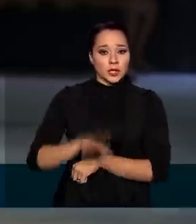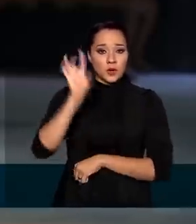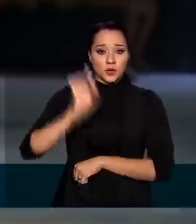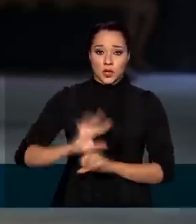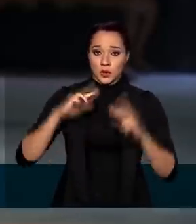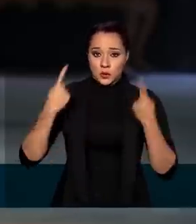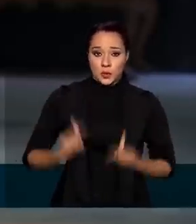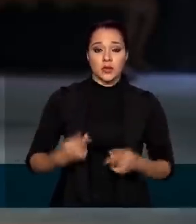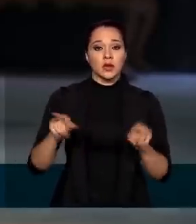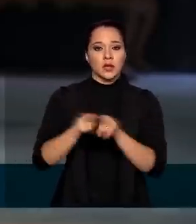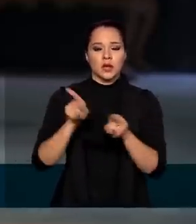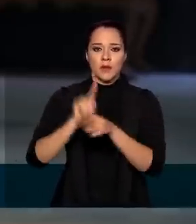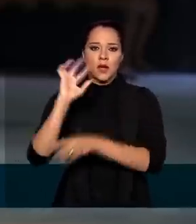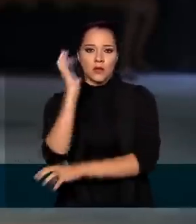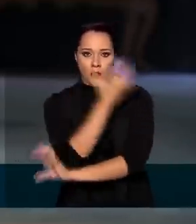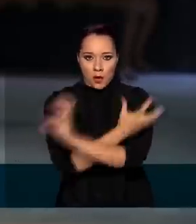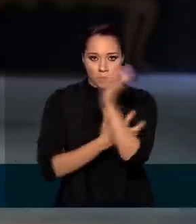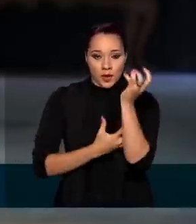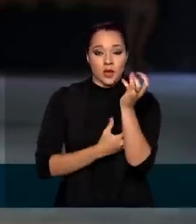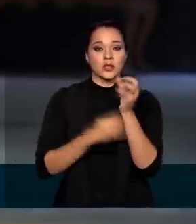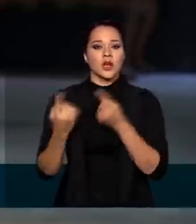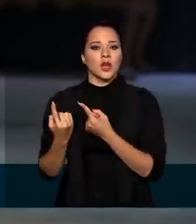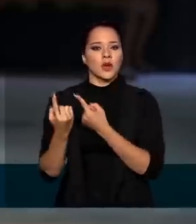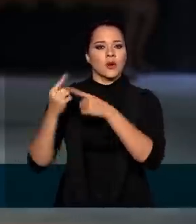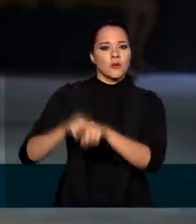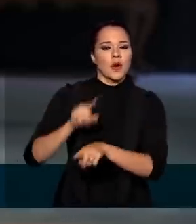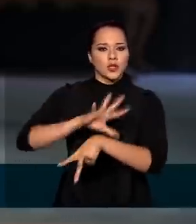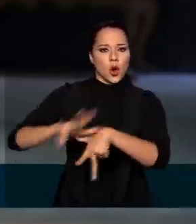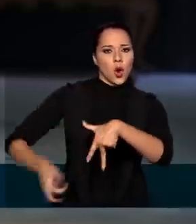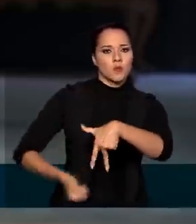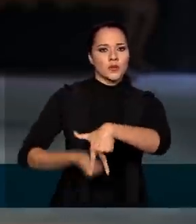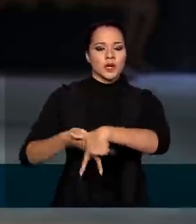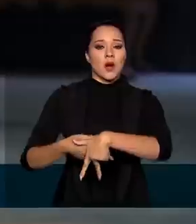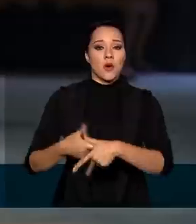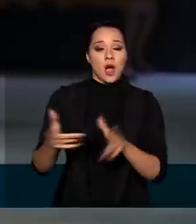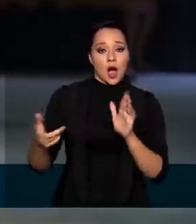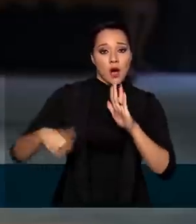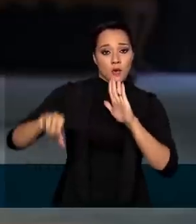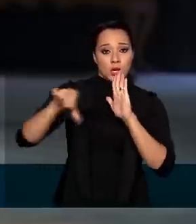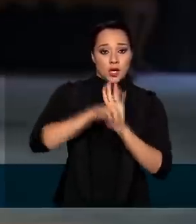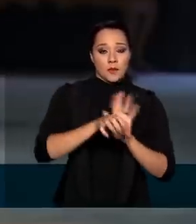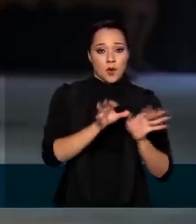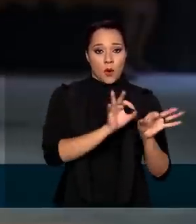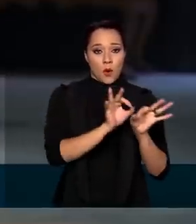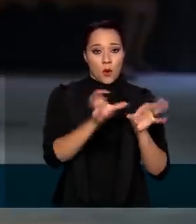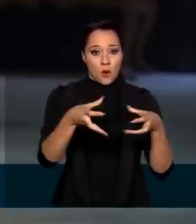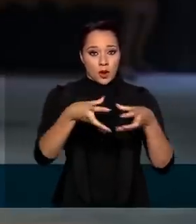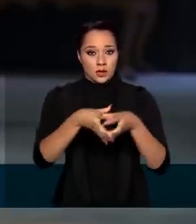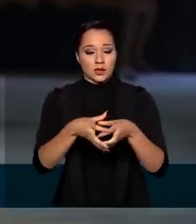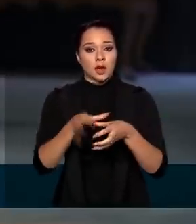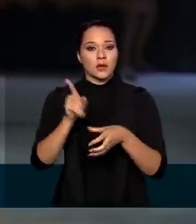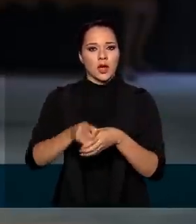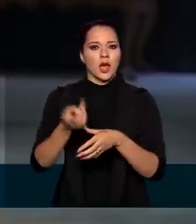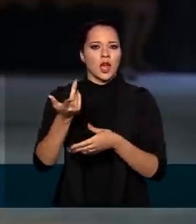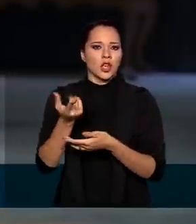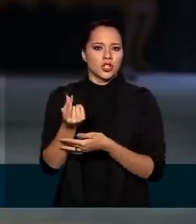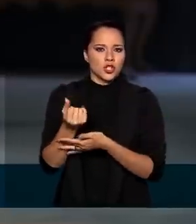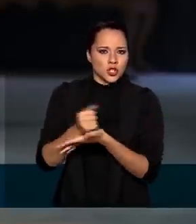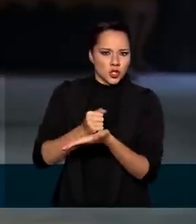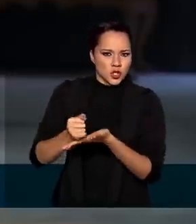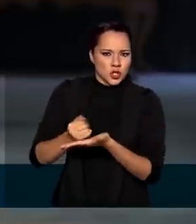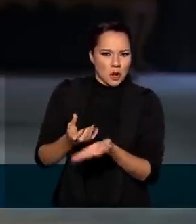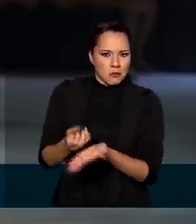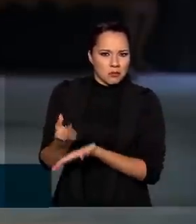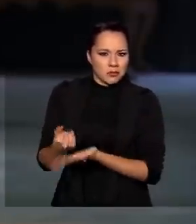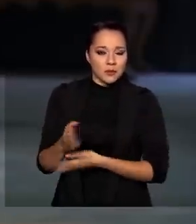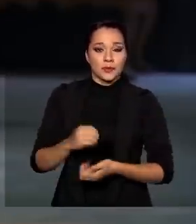direitos humanos e também do meio ambiente e combate a corrupção, ao crime organizado e à lavagem de dinheiro. E olha, agora há pouco o presidente